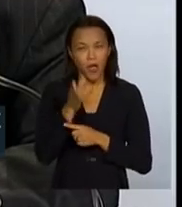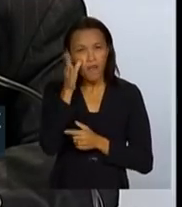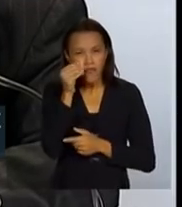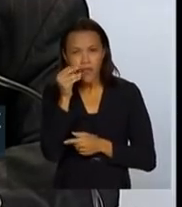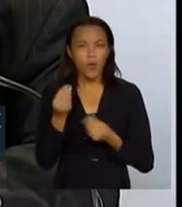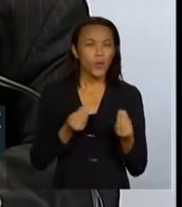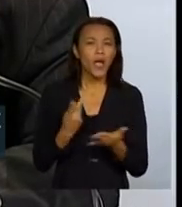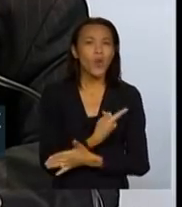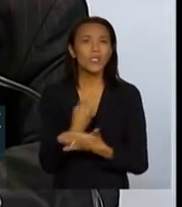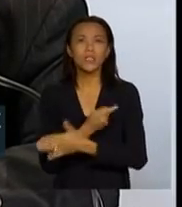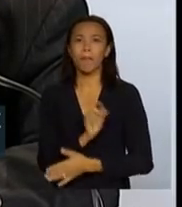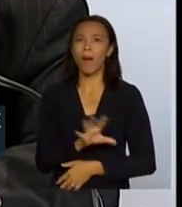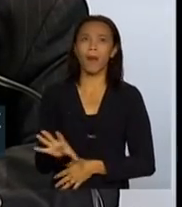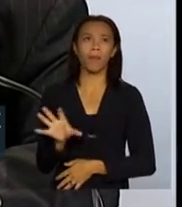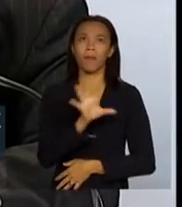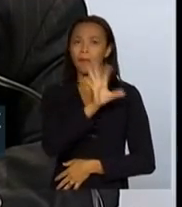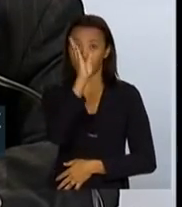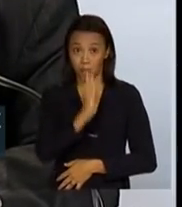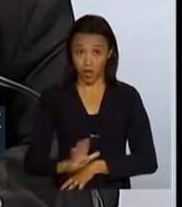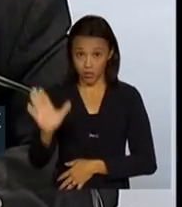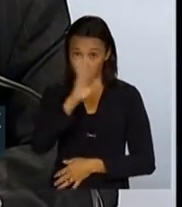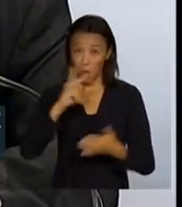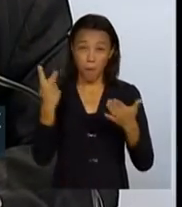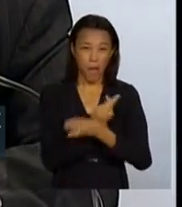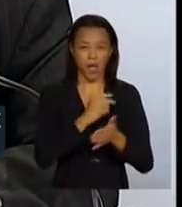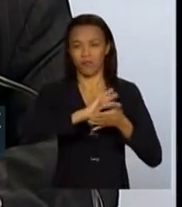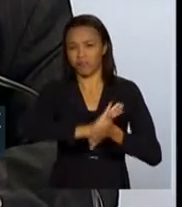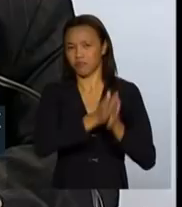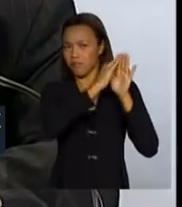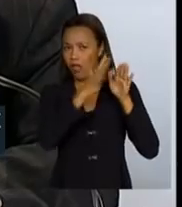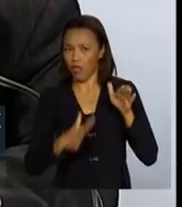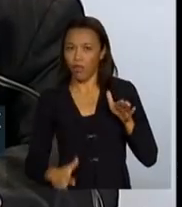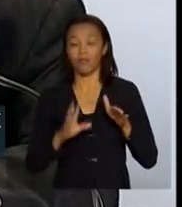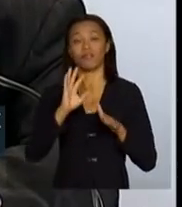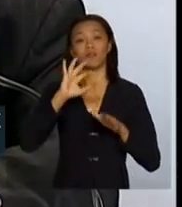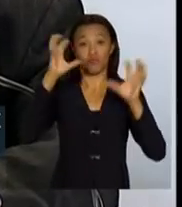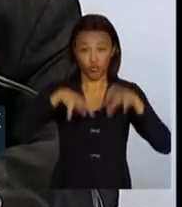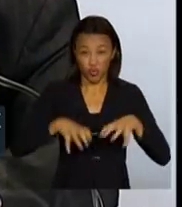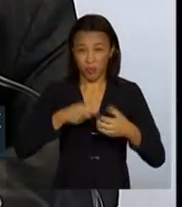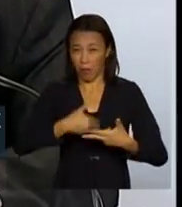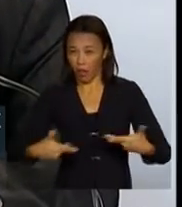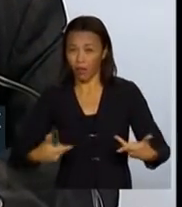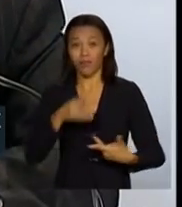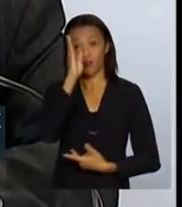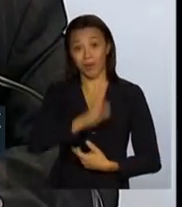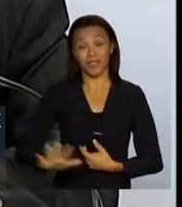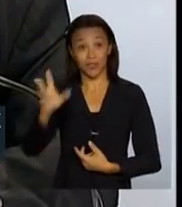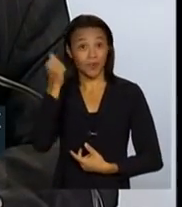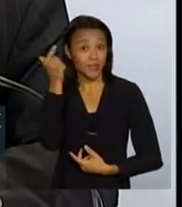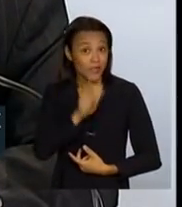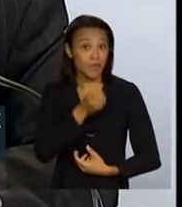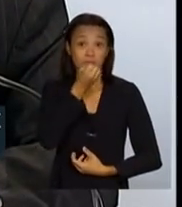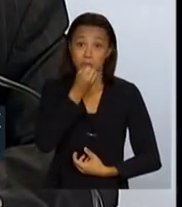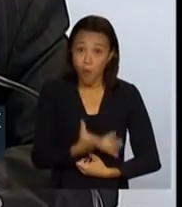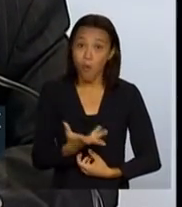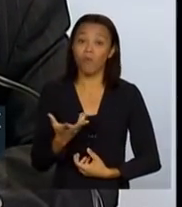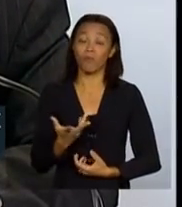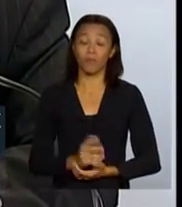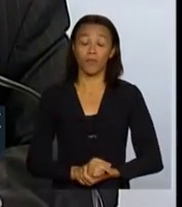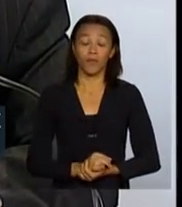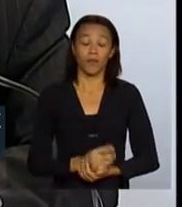monitoramento dessas situações de desastre no Brasil. E isso vai dar um alcance extraordinário. inclusive